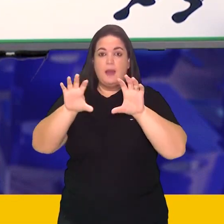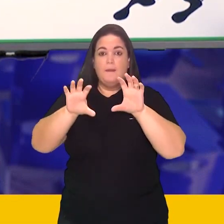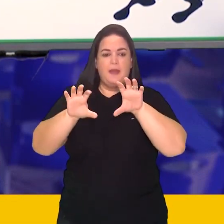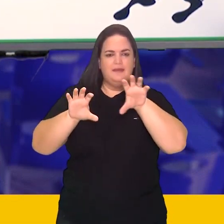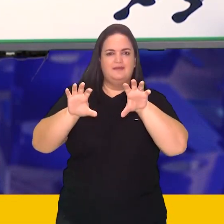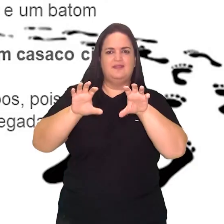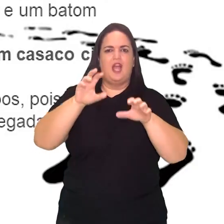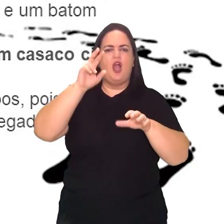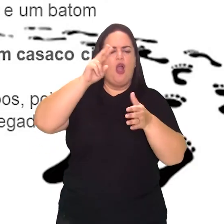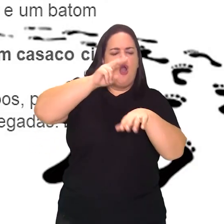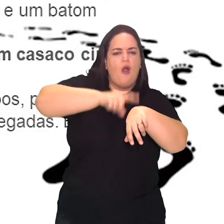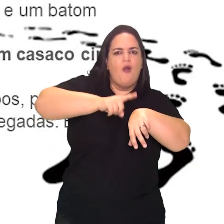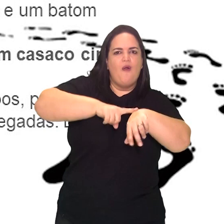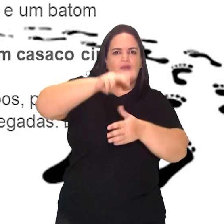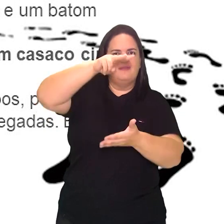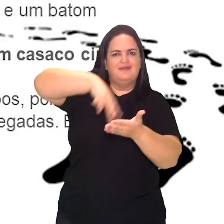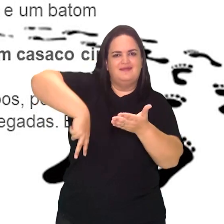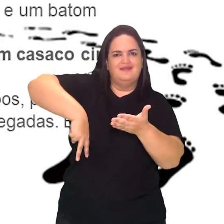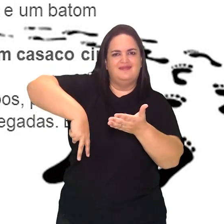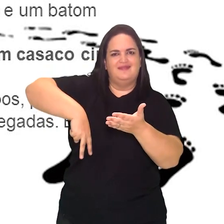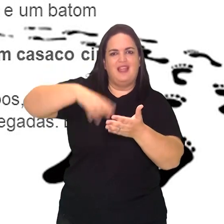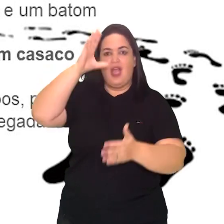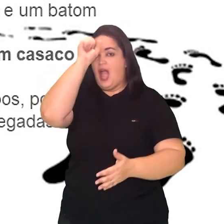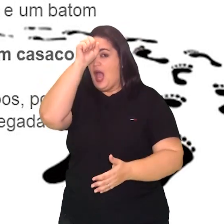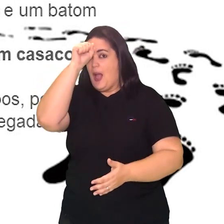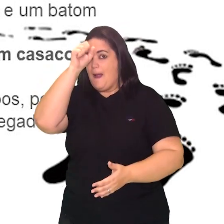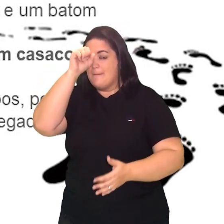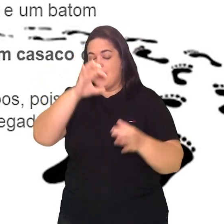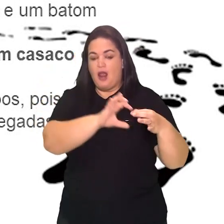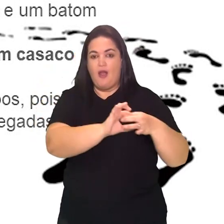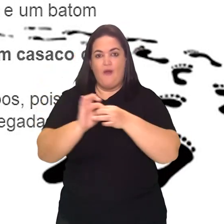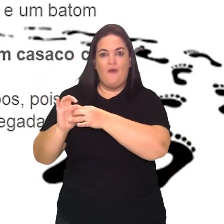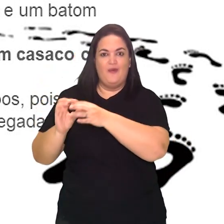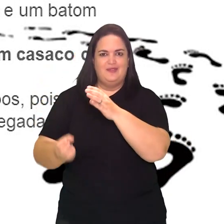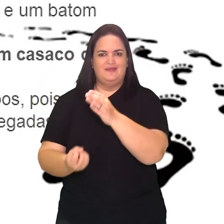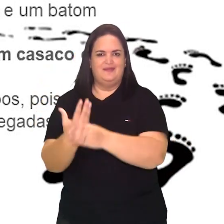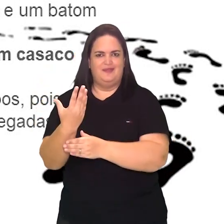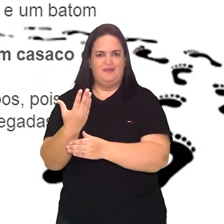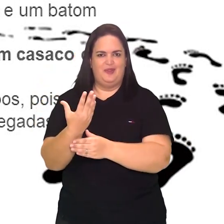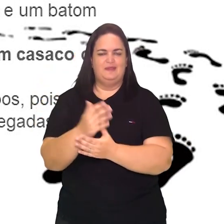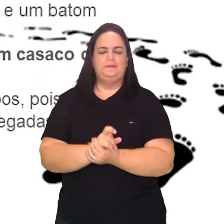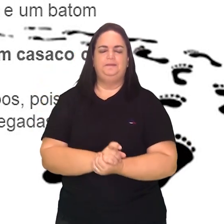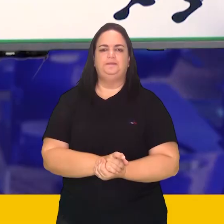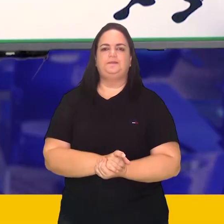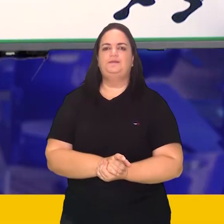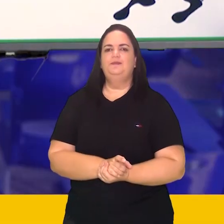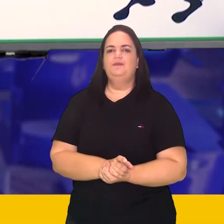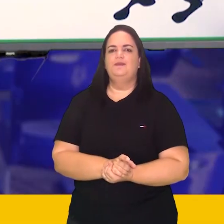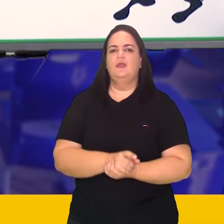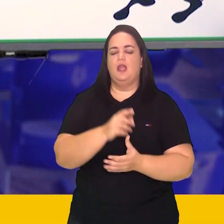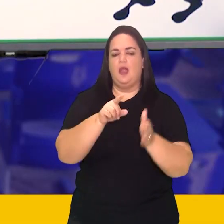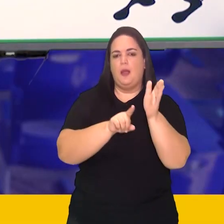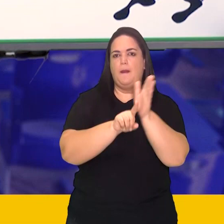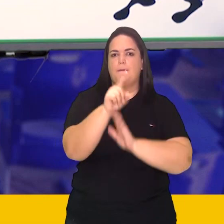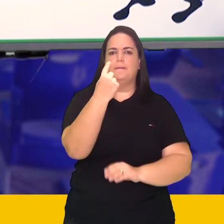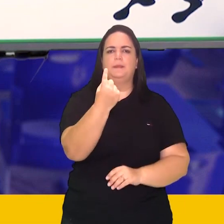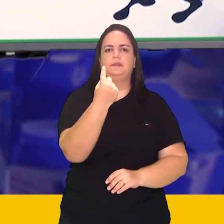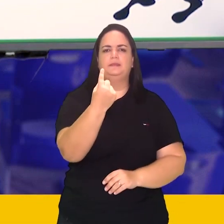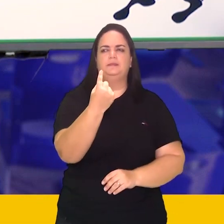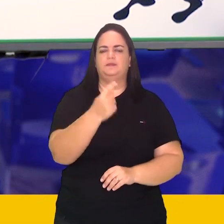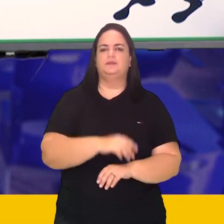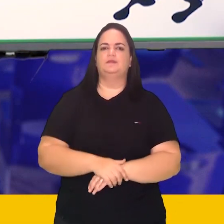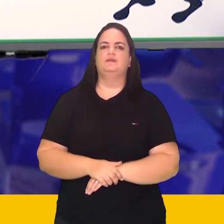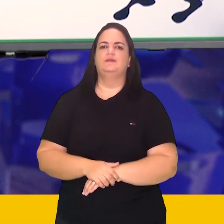pouco mais sobre o contexto de produção do conto Uma Mulher de Vermelho. A primeira pergunta quer saber o seguinte de vocês.